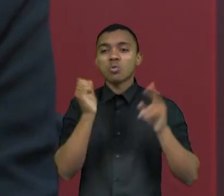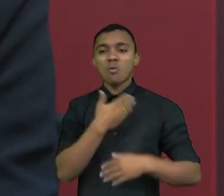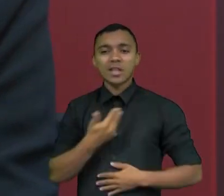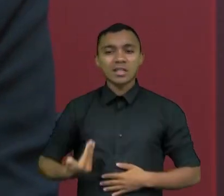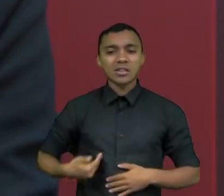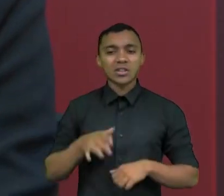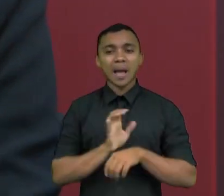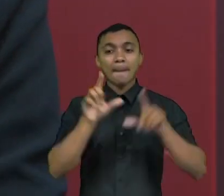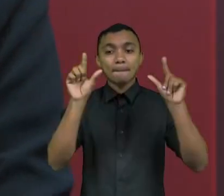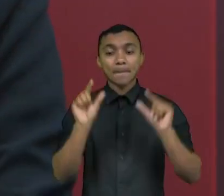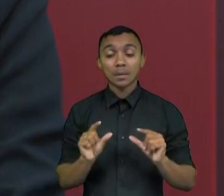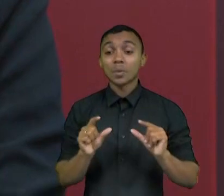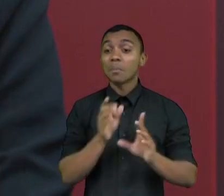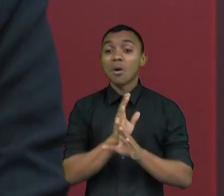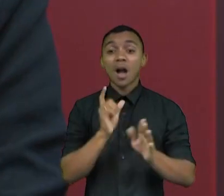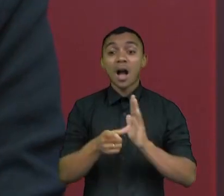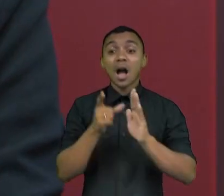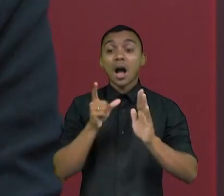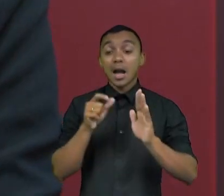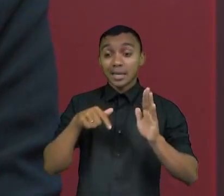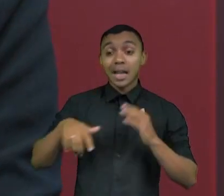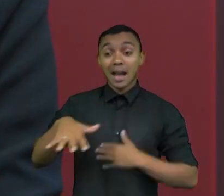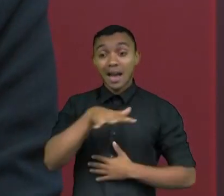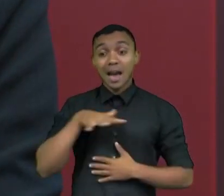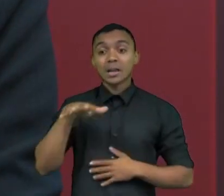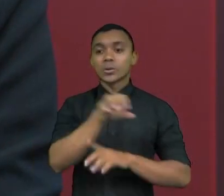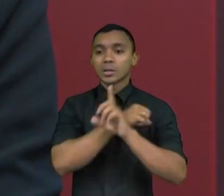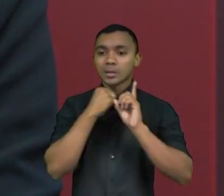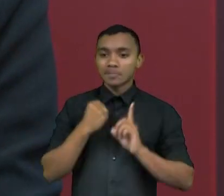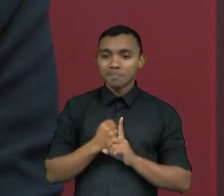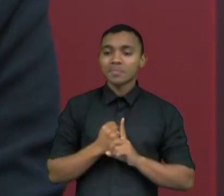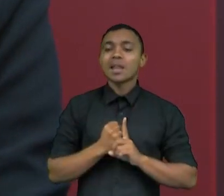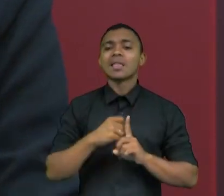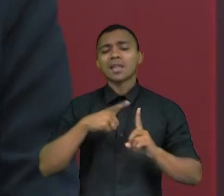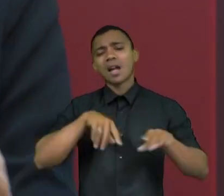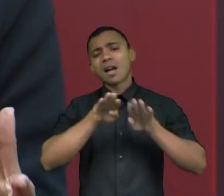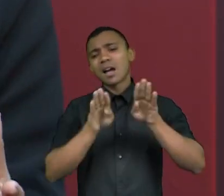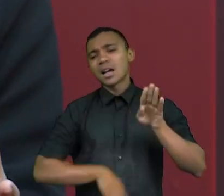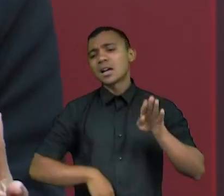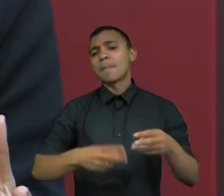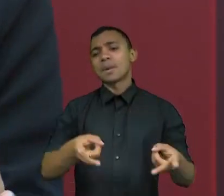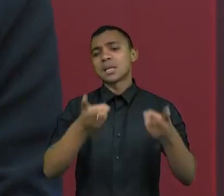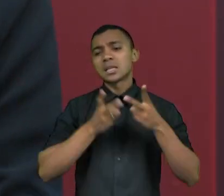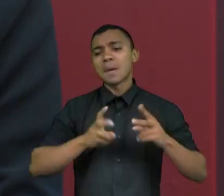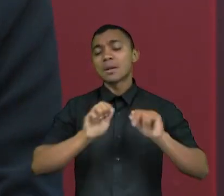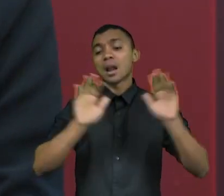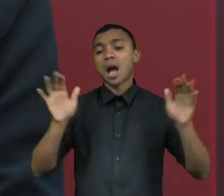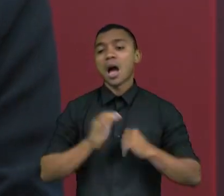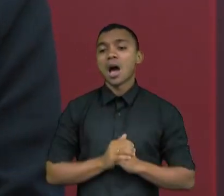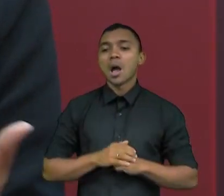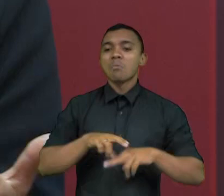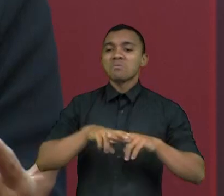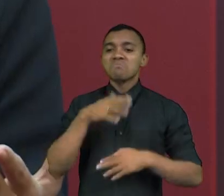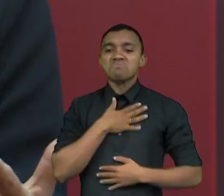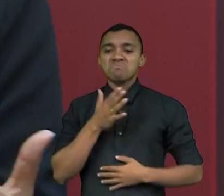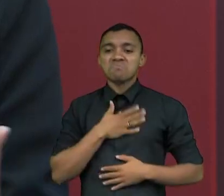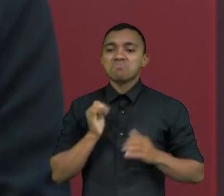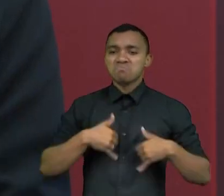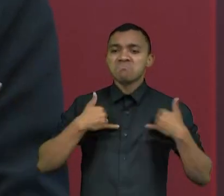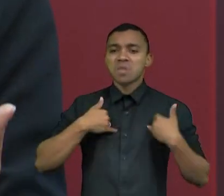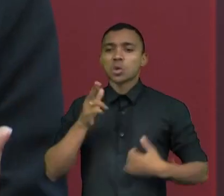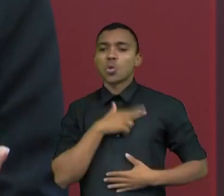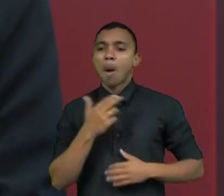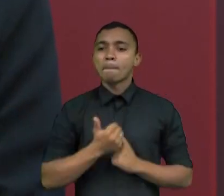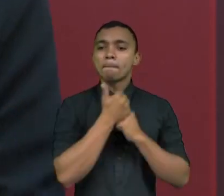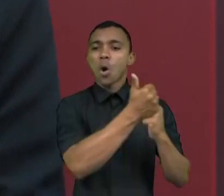sensibilidade social muito grande, porque nós vivemos em uma sociedade profundamente desigual. Então, ninguém estufava o peito e dizia, eu sou de direita,